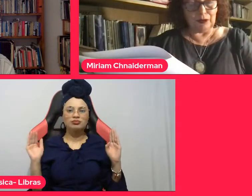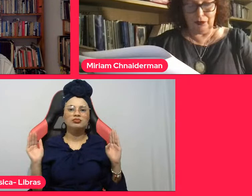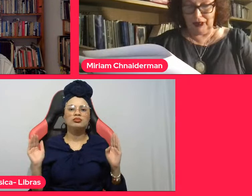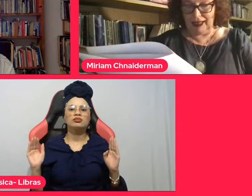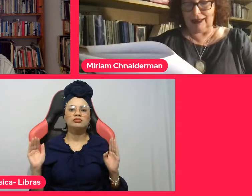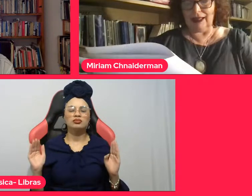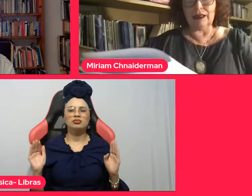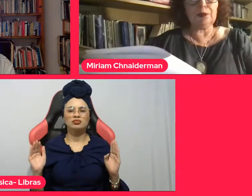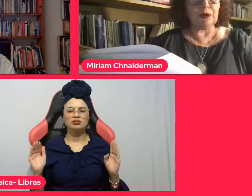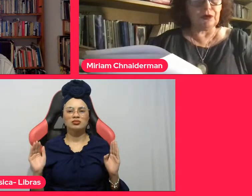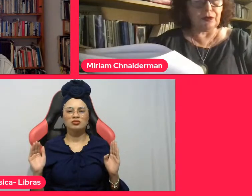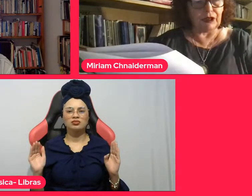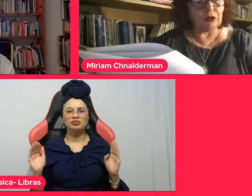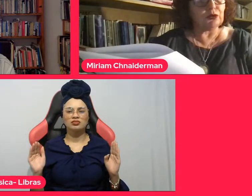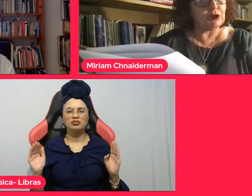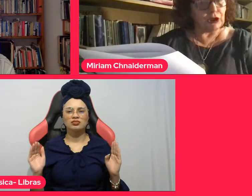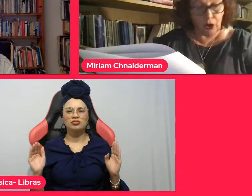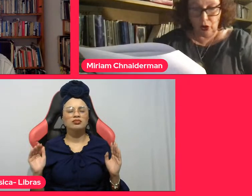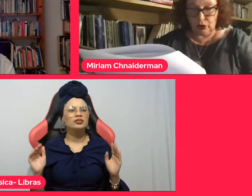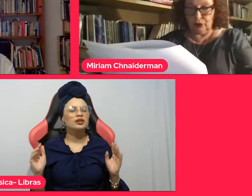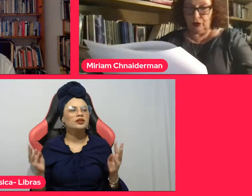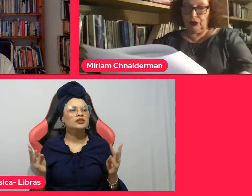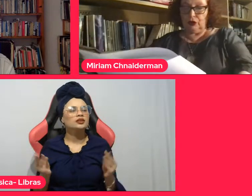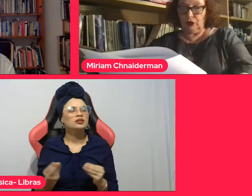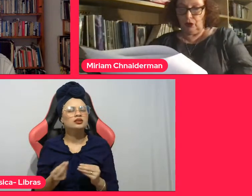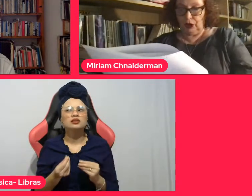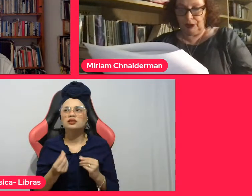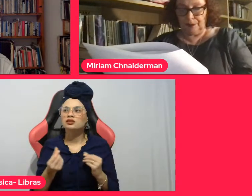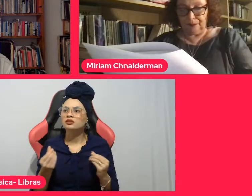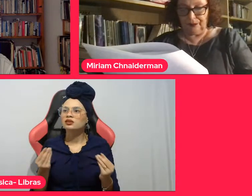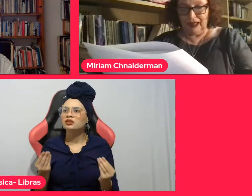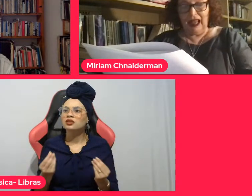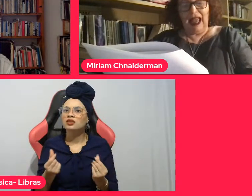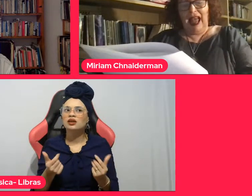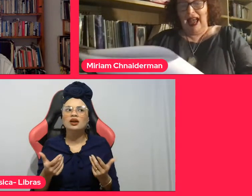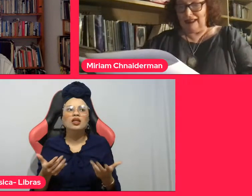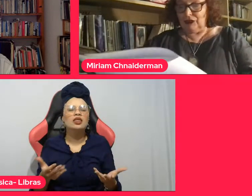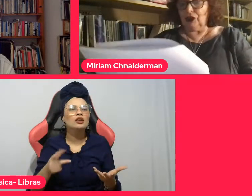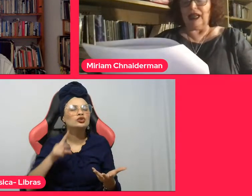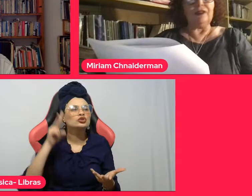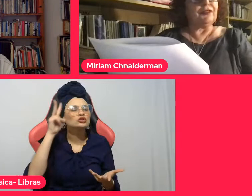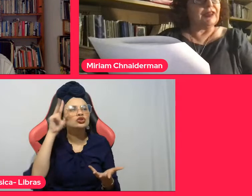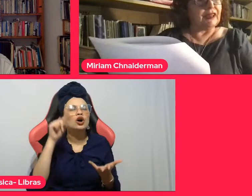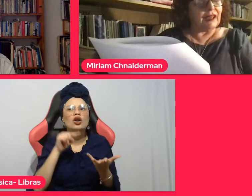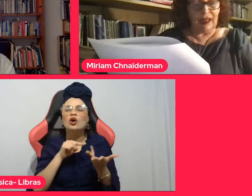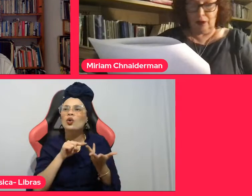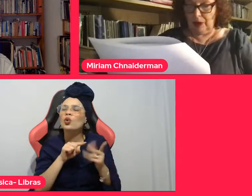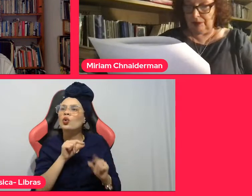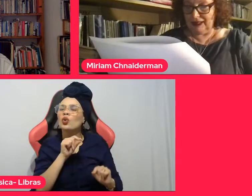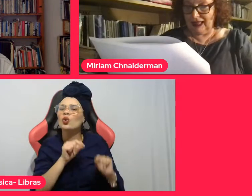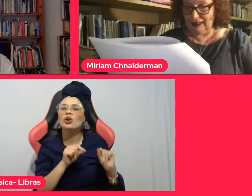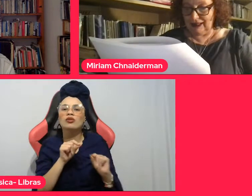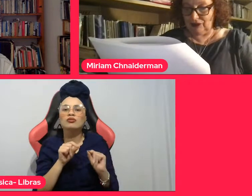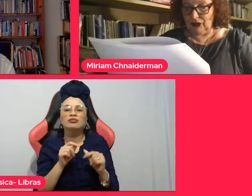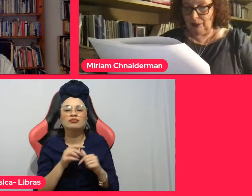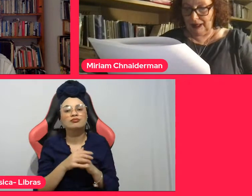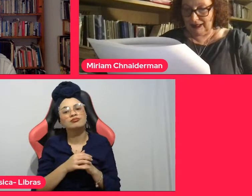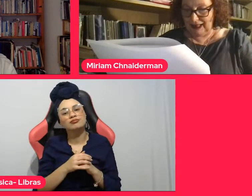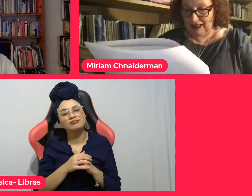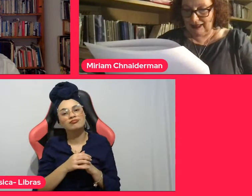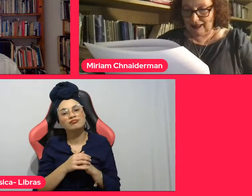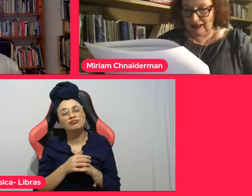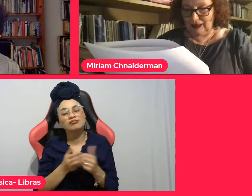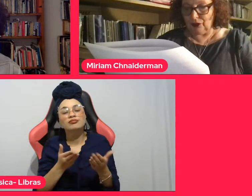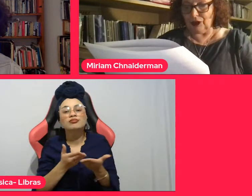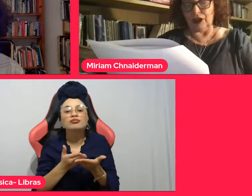urbano fica desprovido de rosto e de história. A geografia é uma tração da